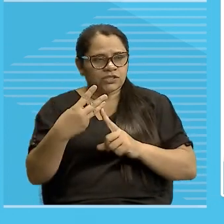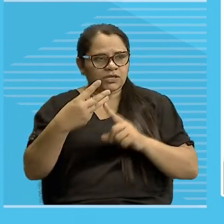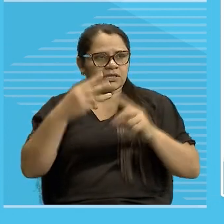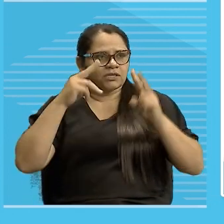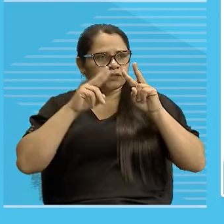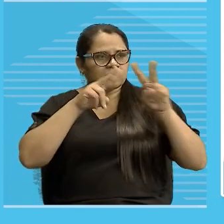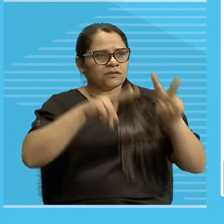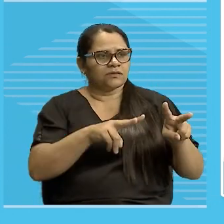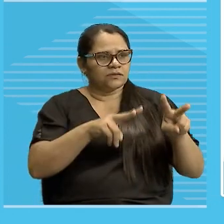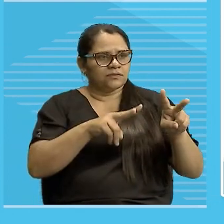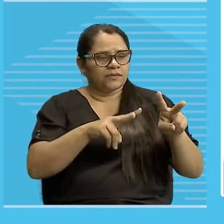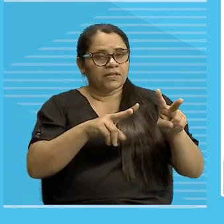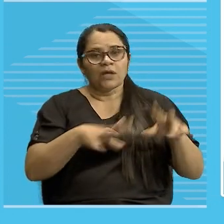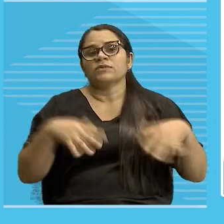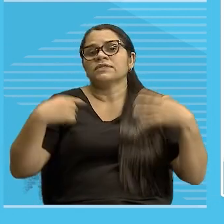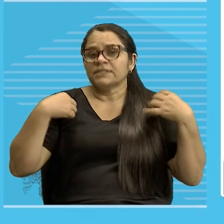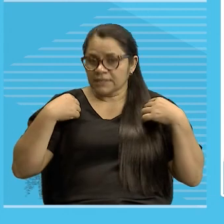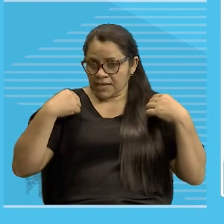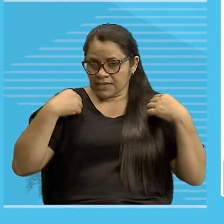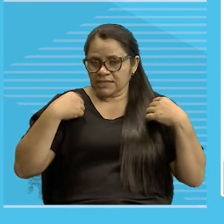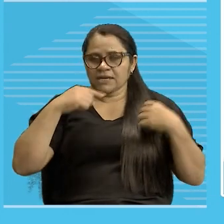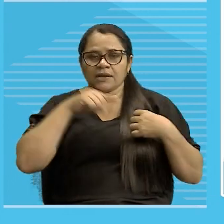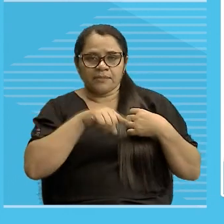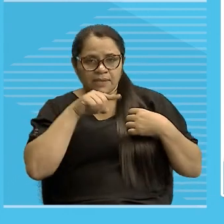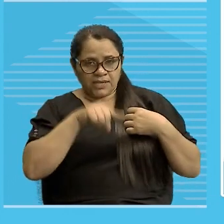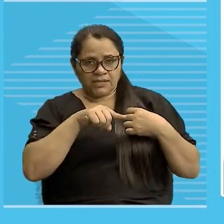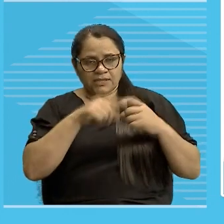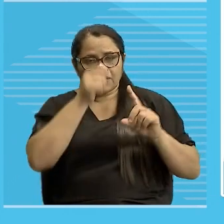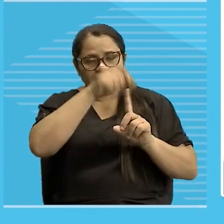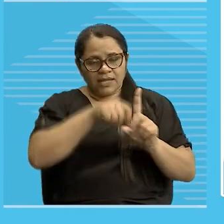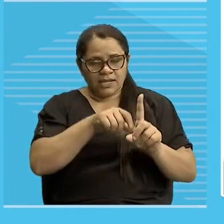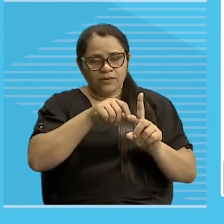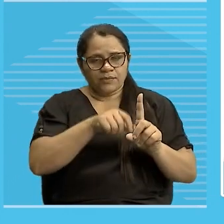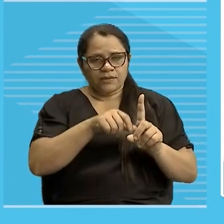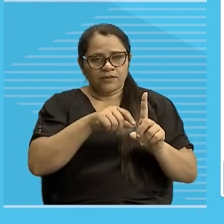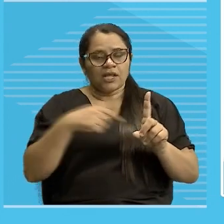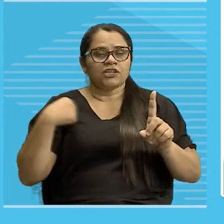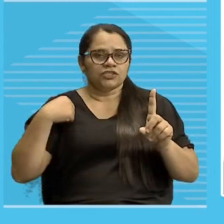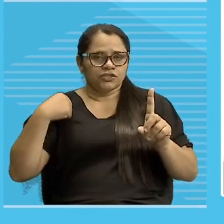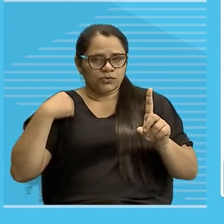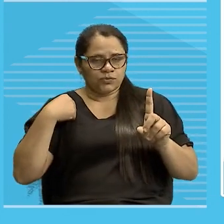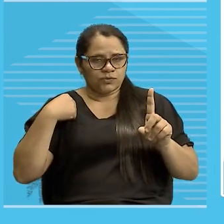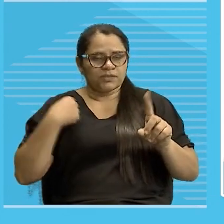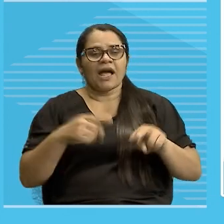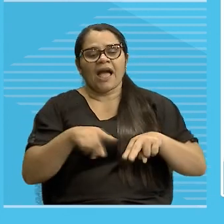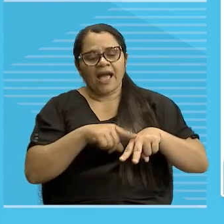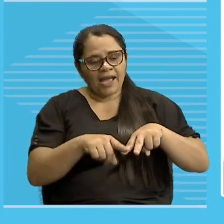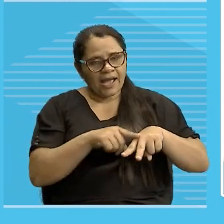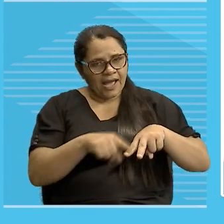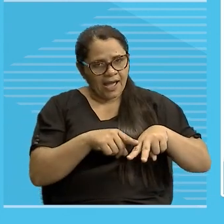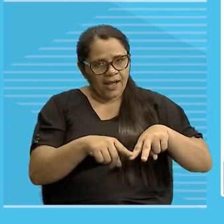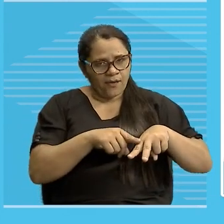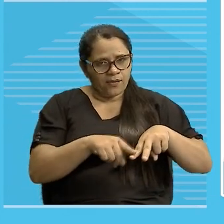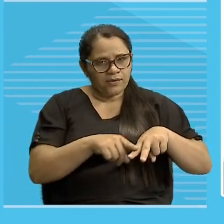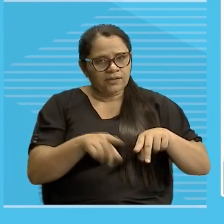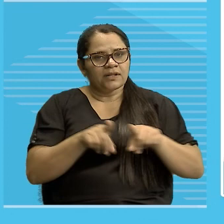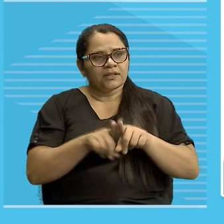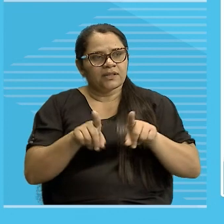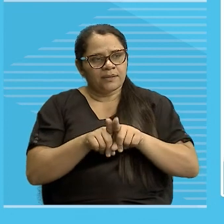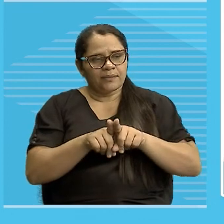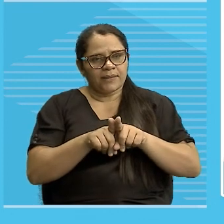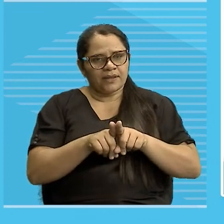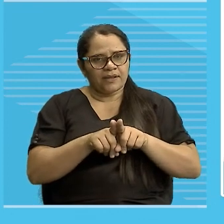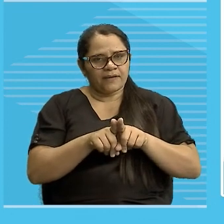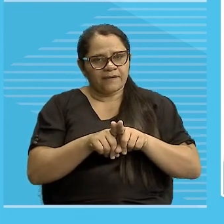esta camisa, repito, porque ele está usando, ele é o emissor, essa calça, que é a calça sobre a qual, a